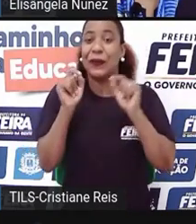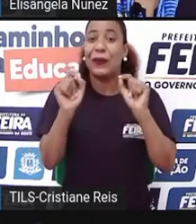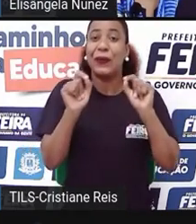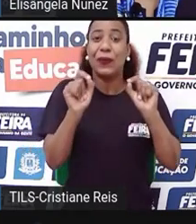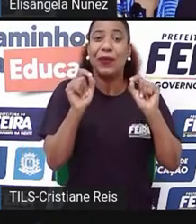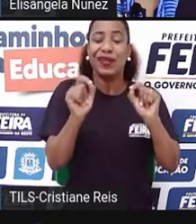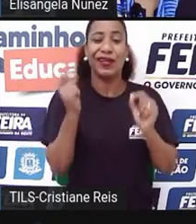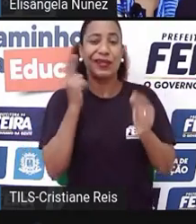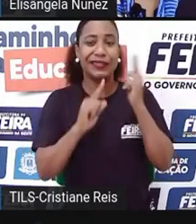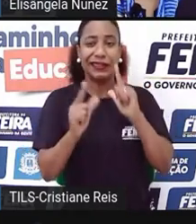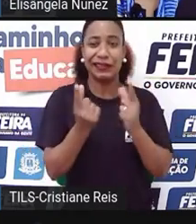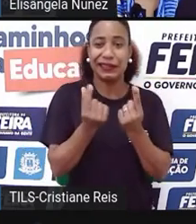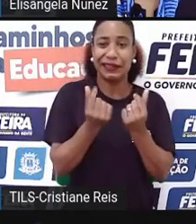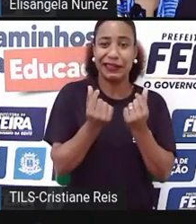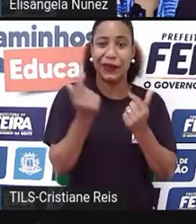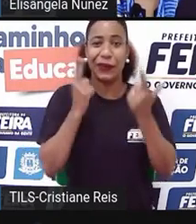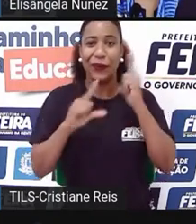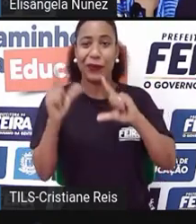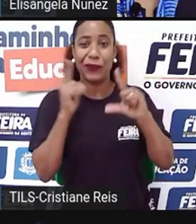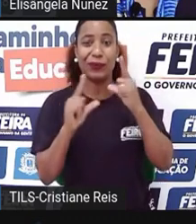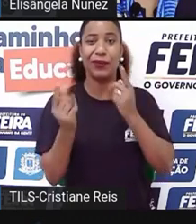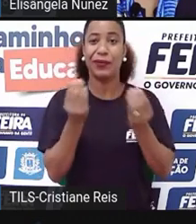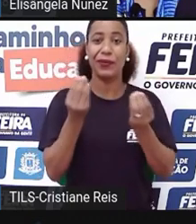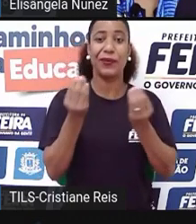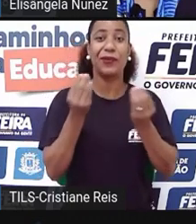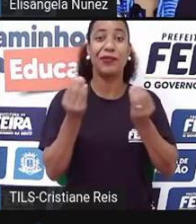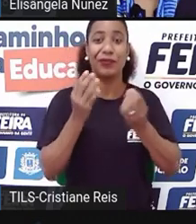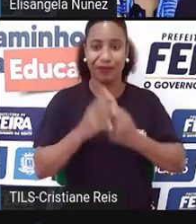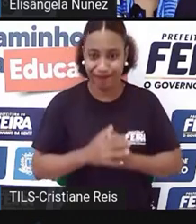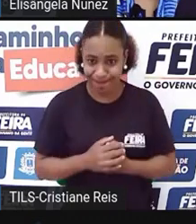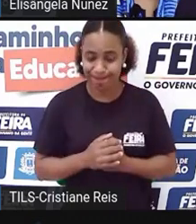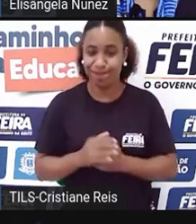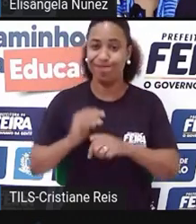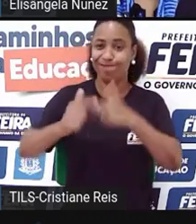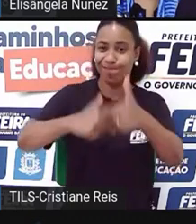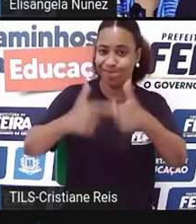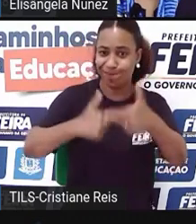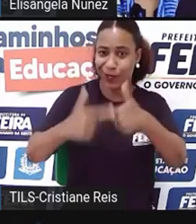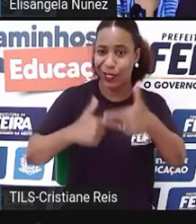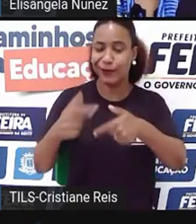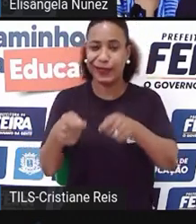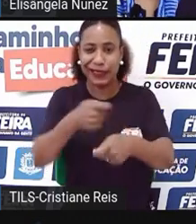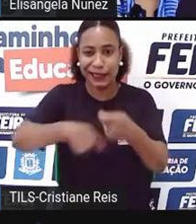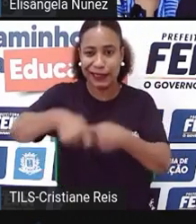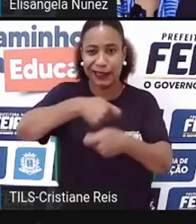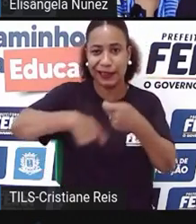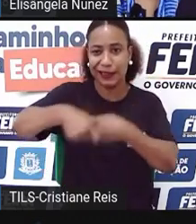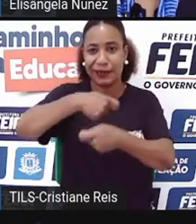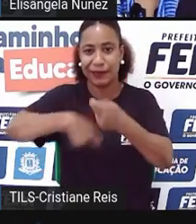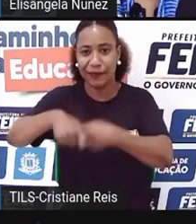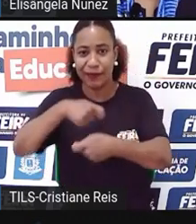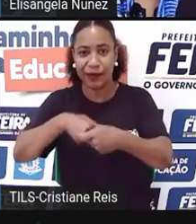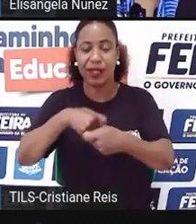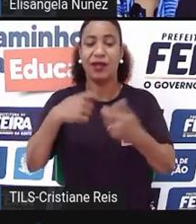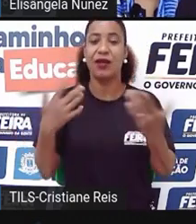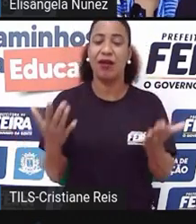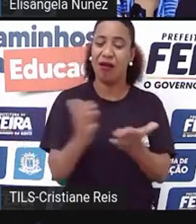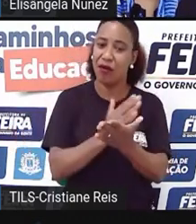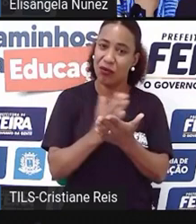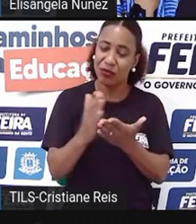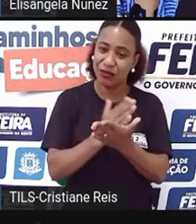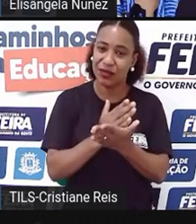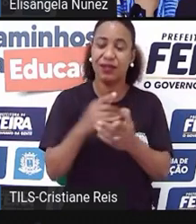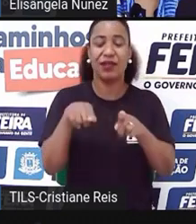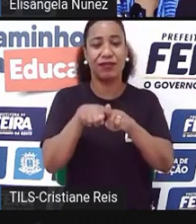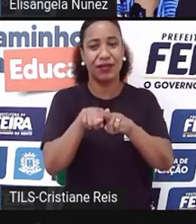pandemia e descobrir novas coisas e fazer novas atividades, né? Muitas pessoas perderam índices queridos,